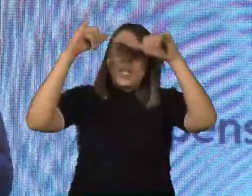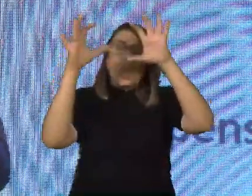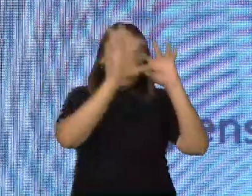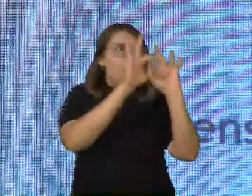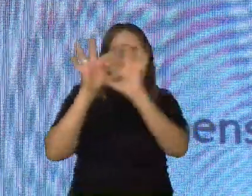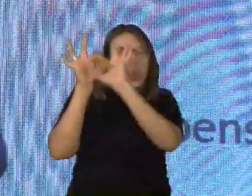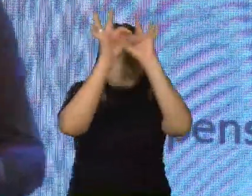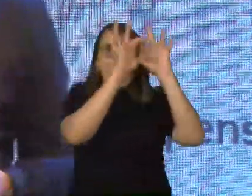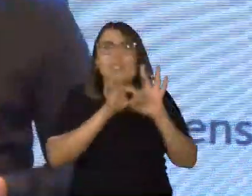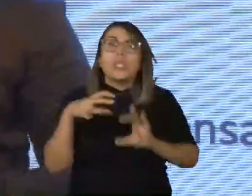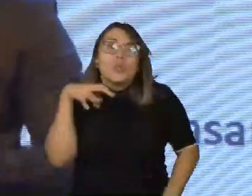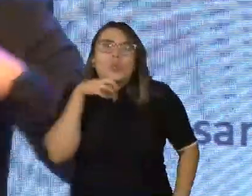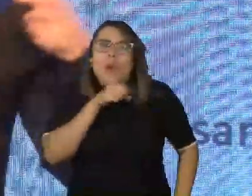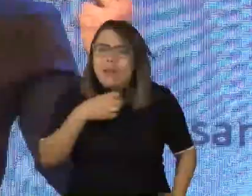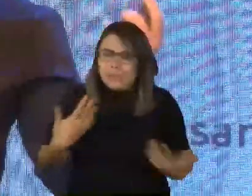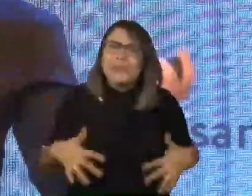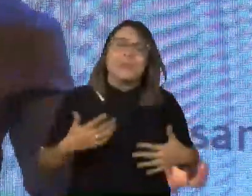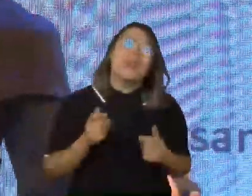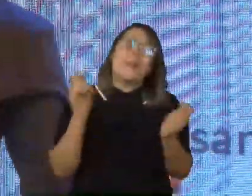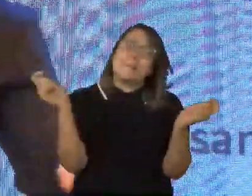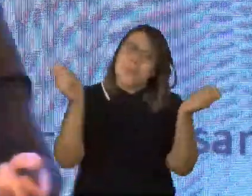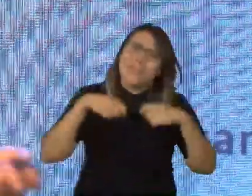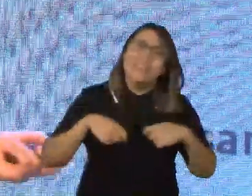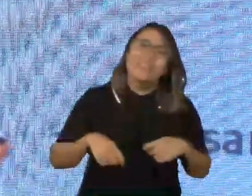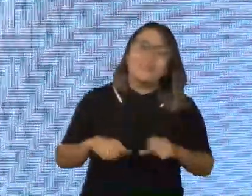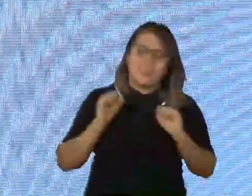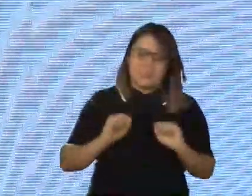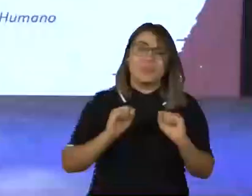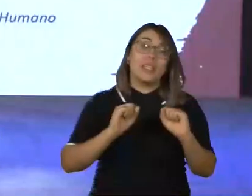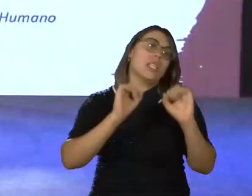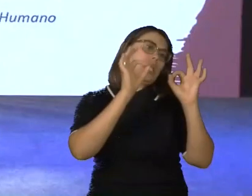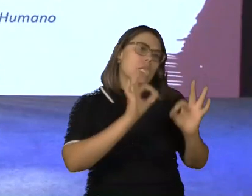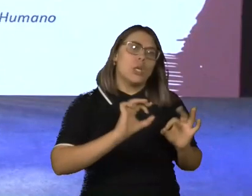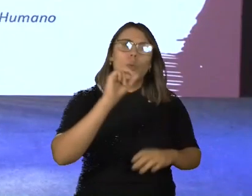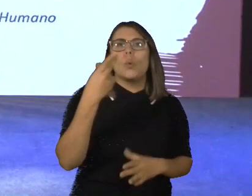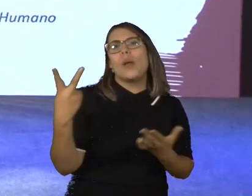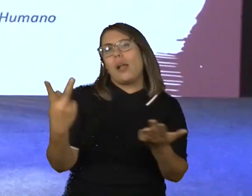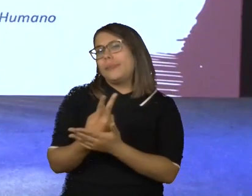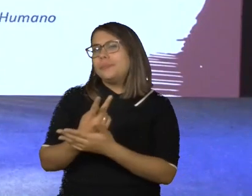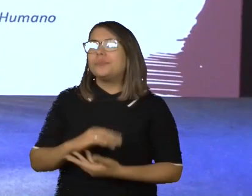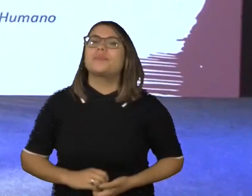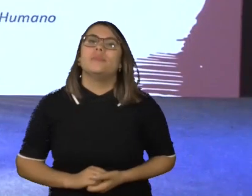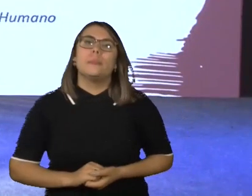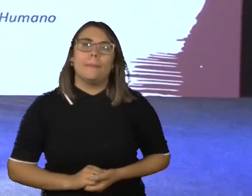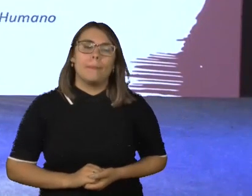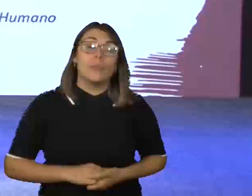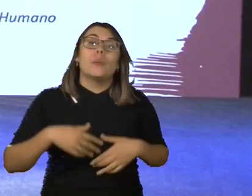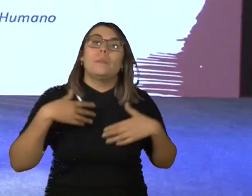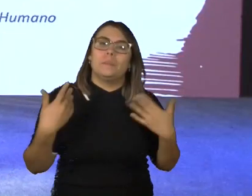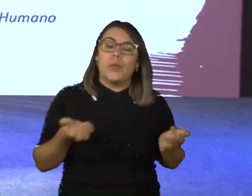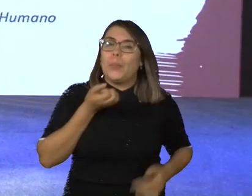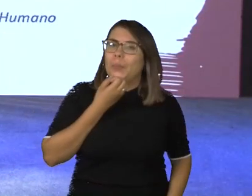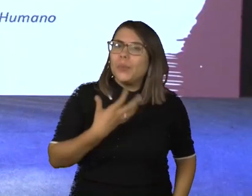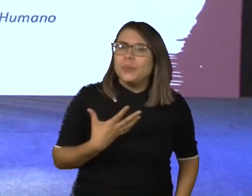transformar e que ele pode ter o crivo de decidir entre certo ou errado. Bom, agora eu vou trazer para vocês